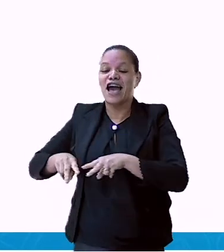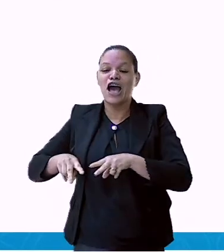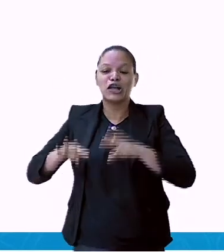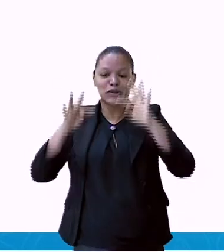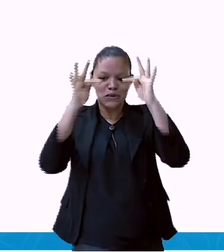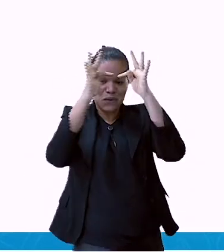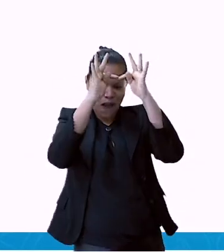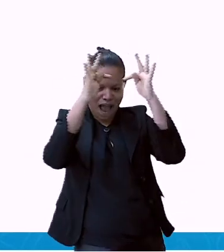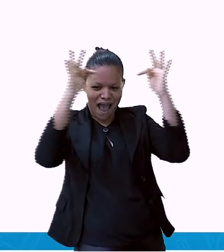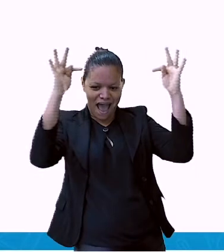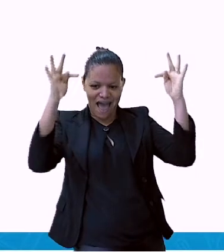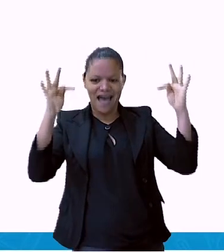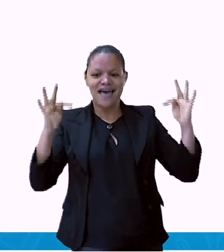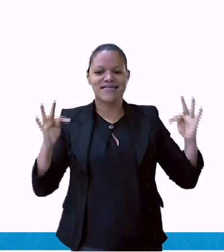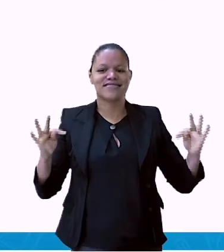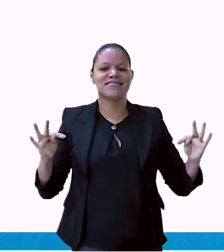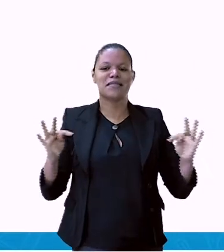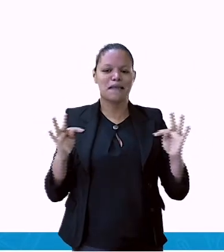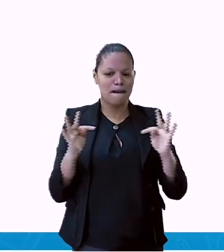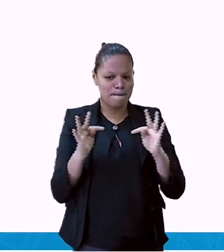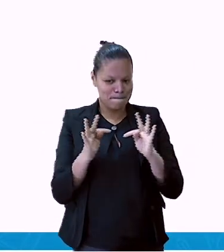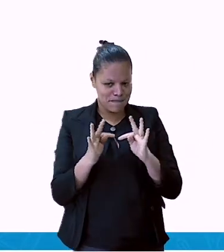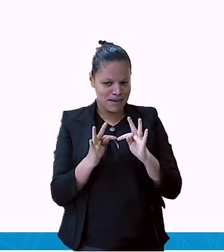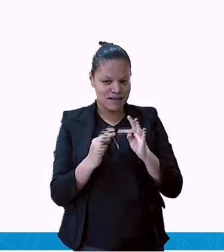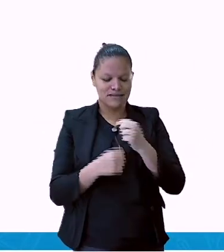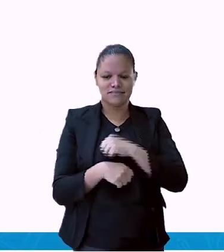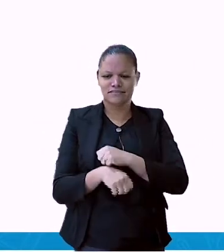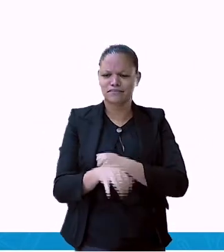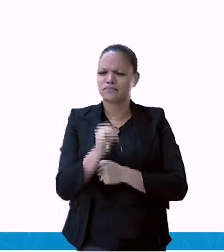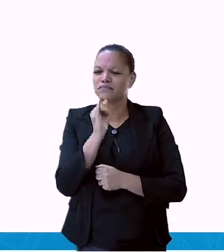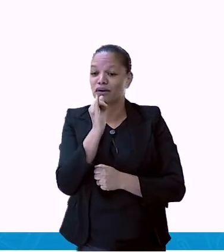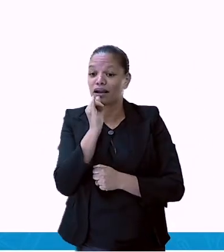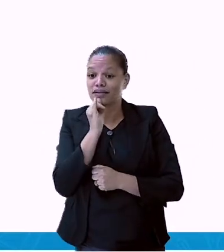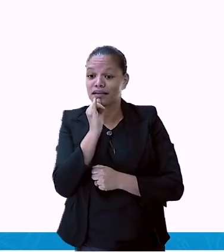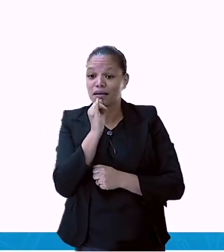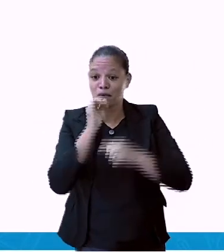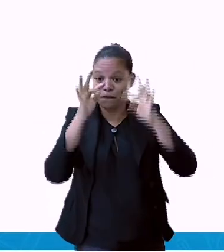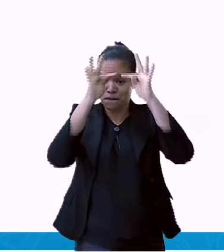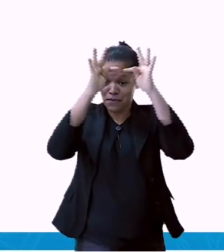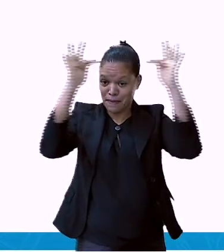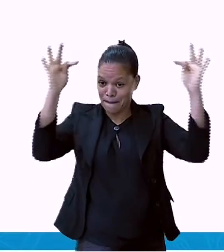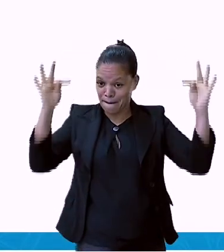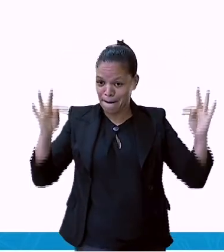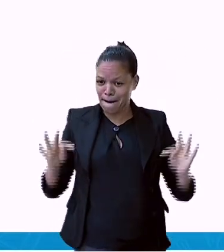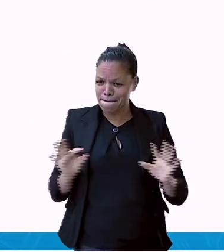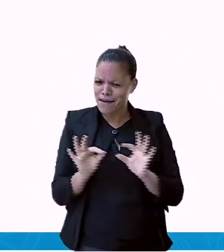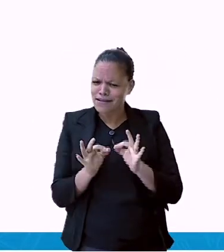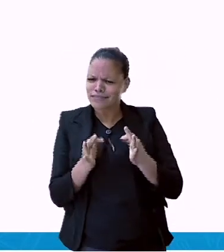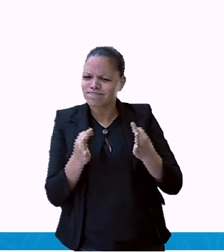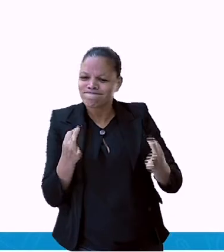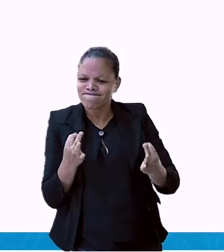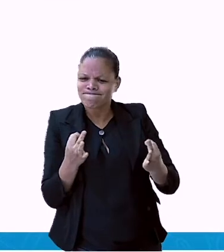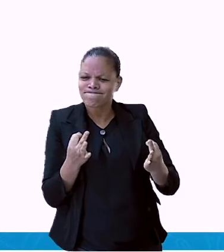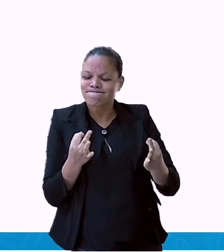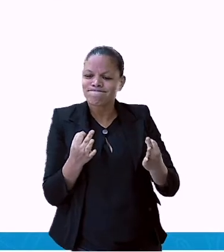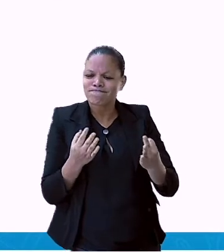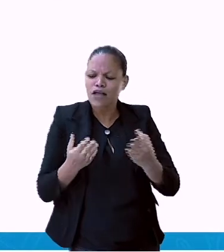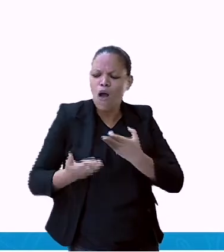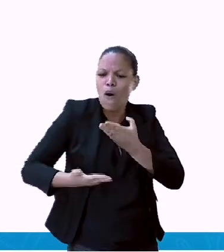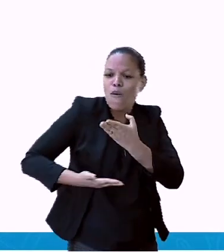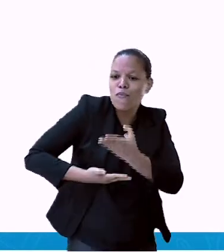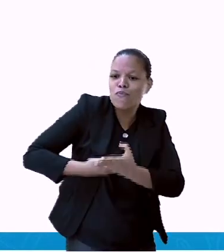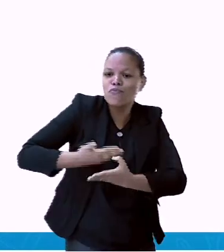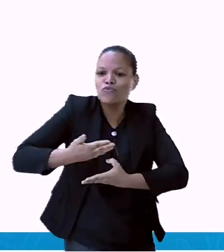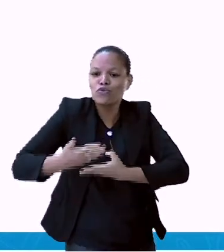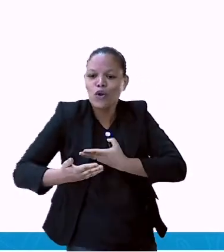simples, nós teremos uma troca de informação e outra, apenas com duas colunas. E a tabela de dupla entrada, nós